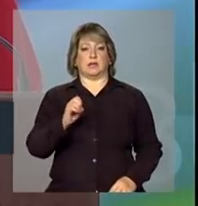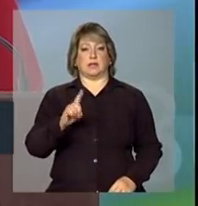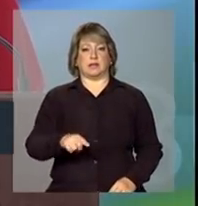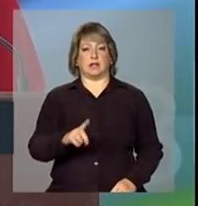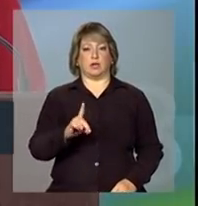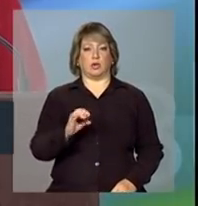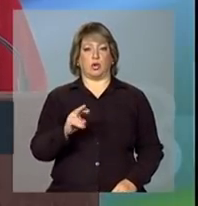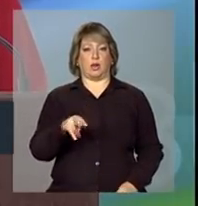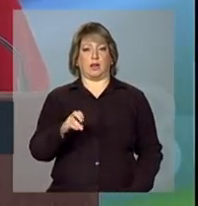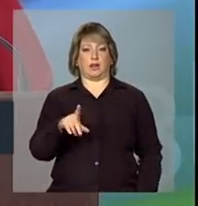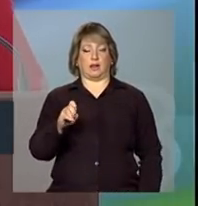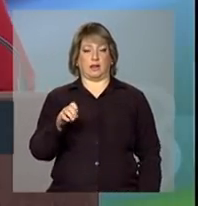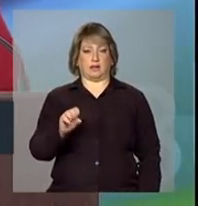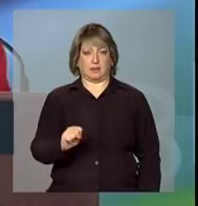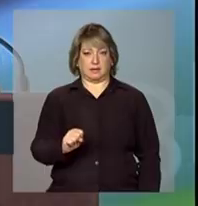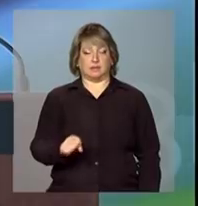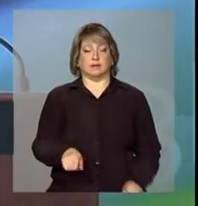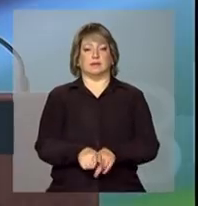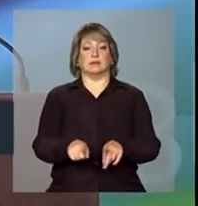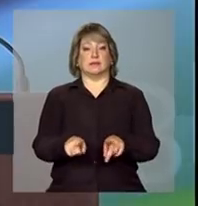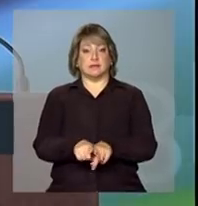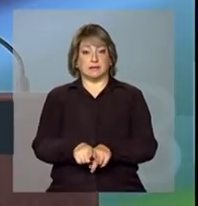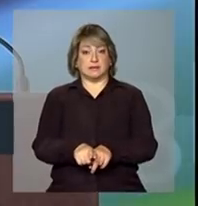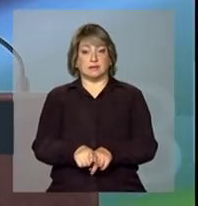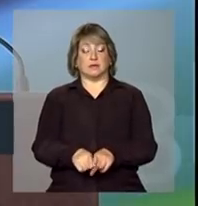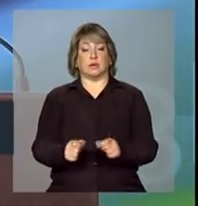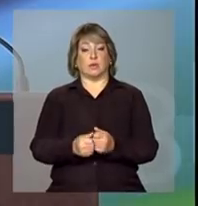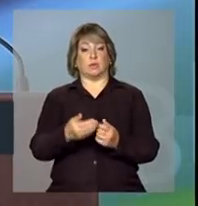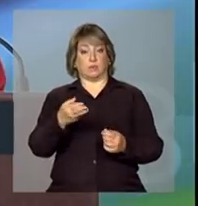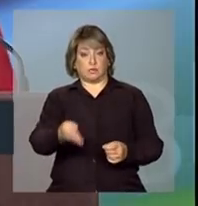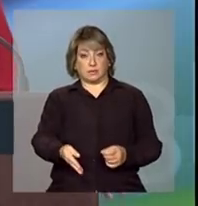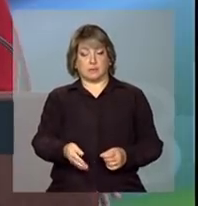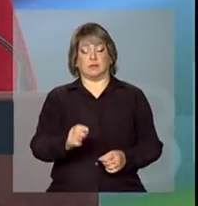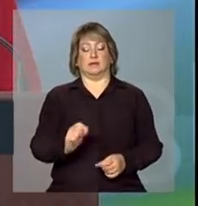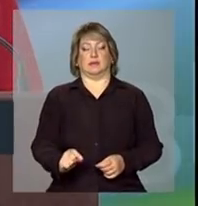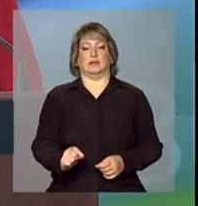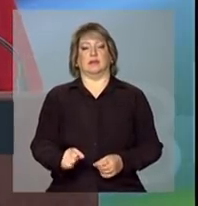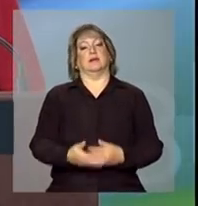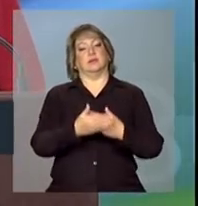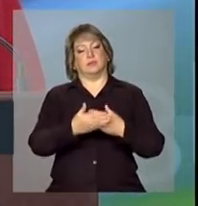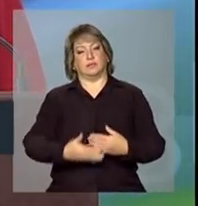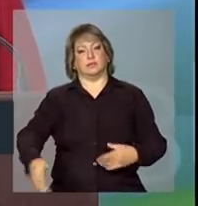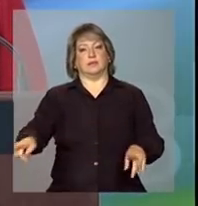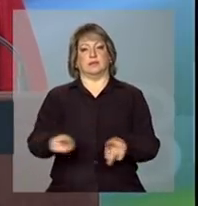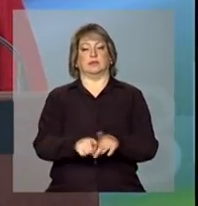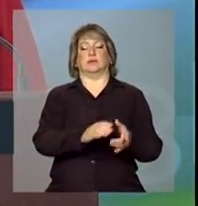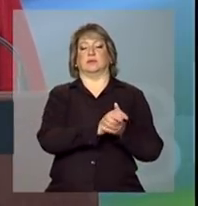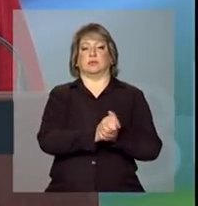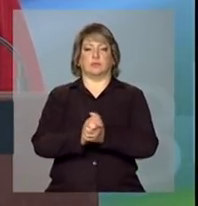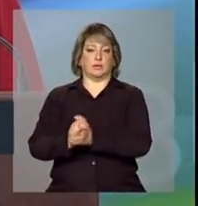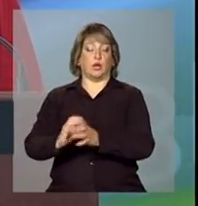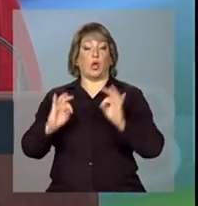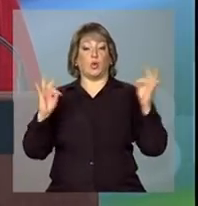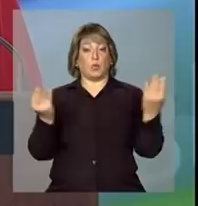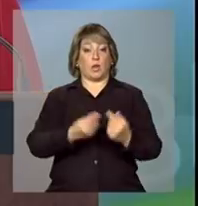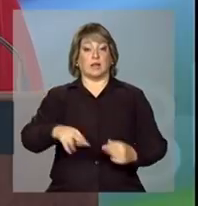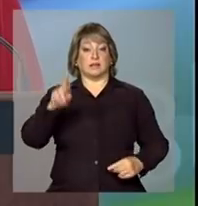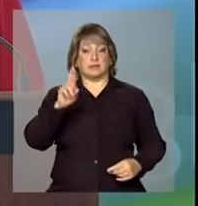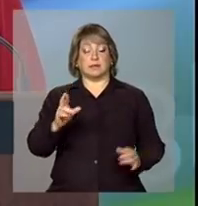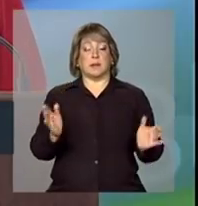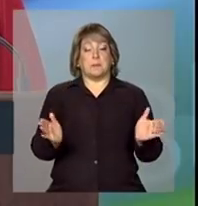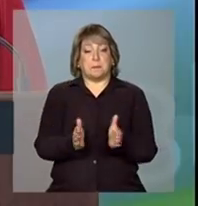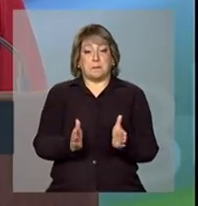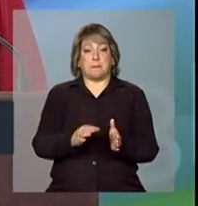Dornelis Cairoli. E por intermédio do Cairoli eu cumprimento todos os representantes das